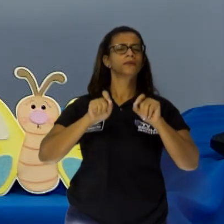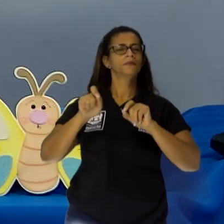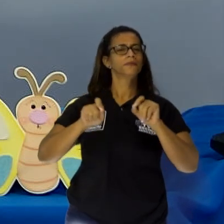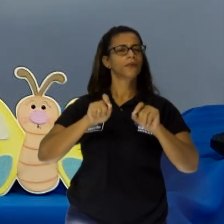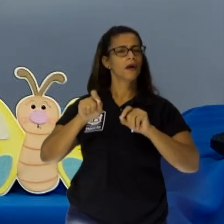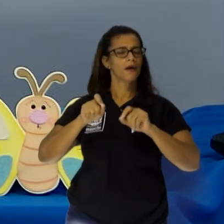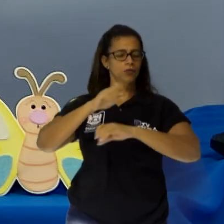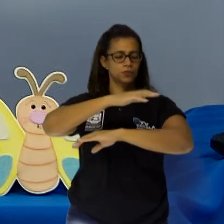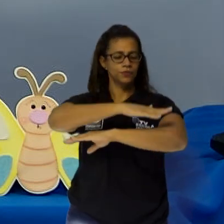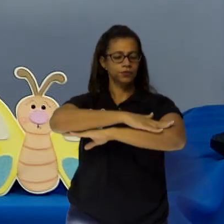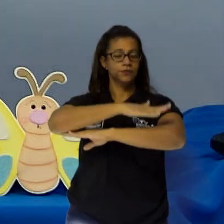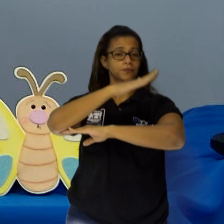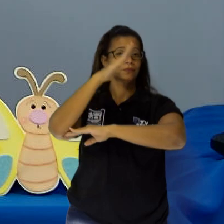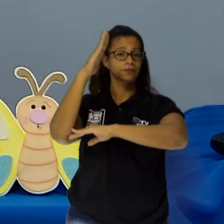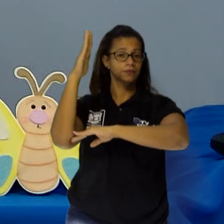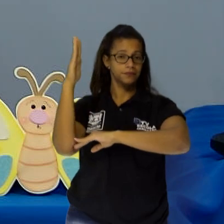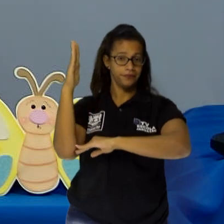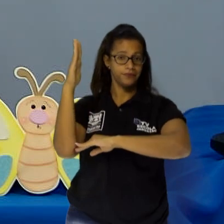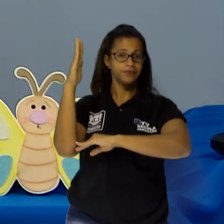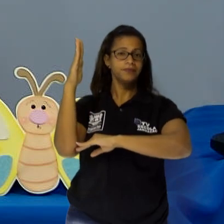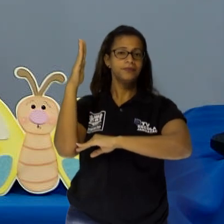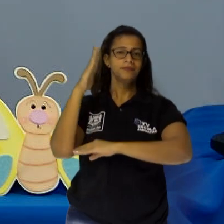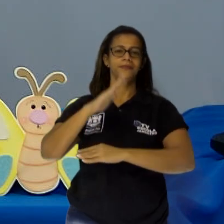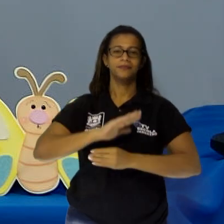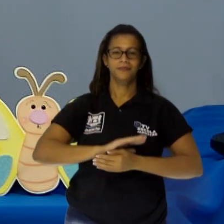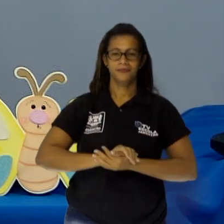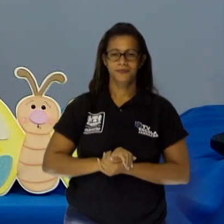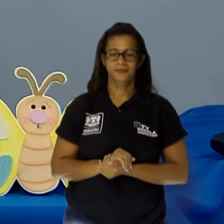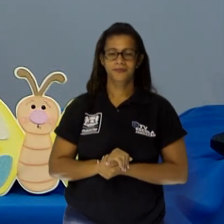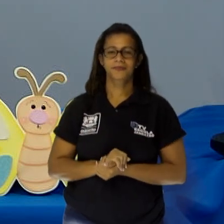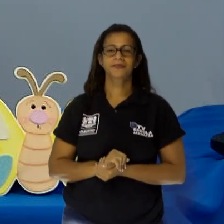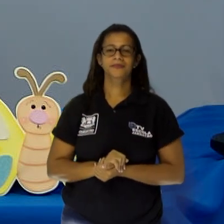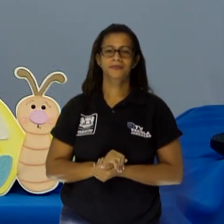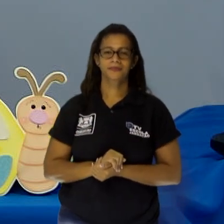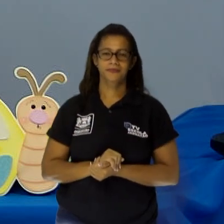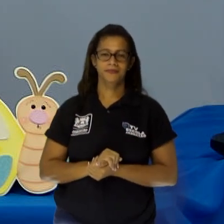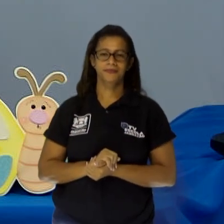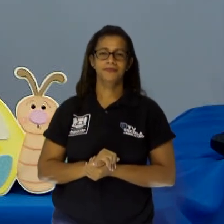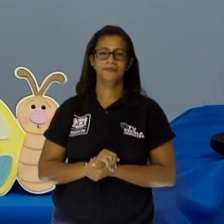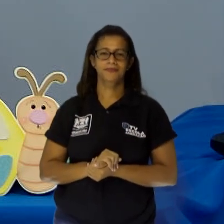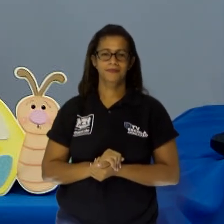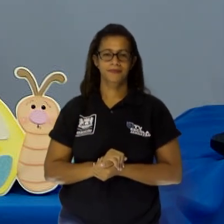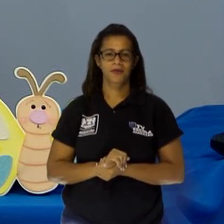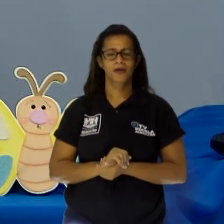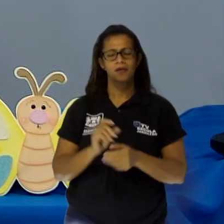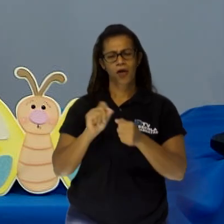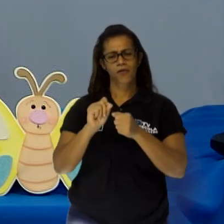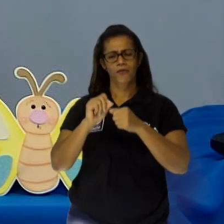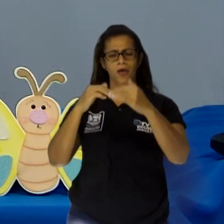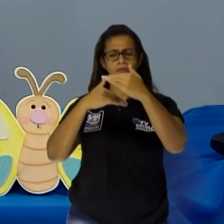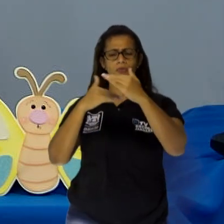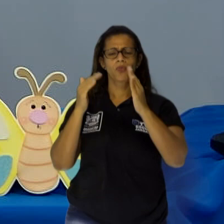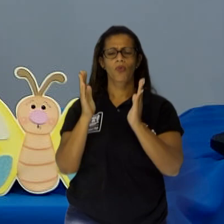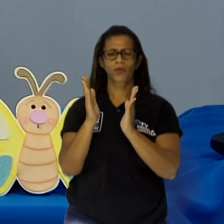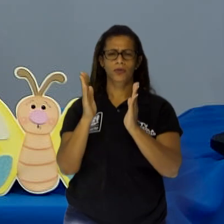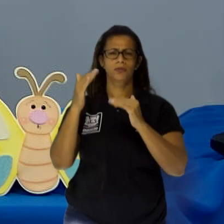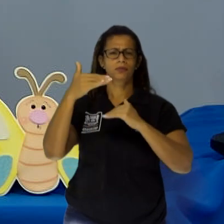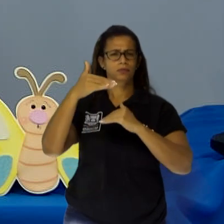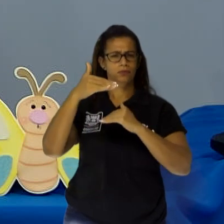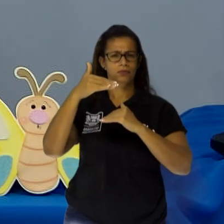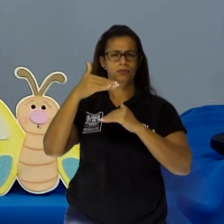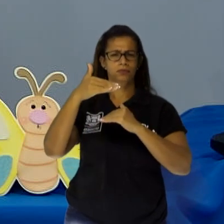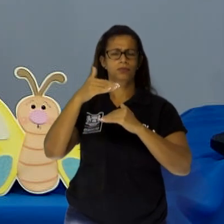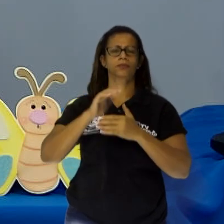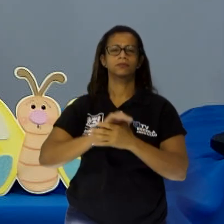Janelas. Vamos fazer a janela? Basta fazer uns quadradinhos pequenininhos aqui do lado. Eu vou fazer só